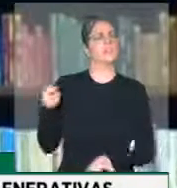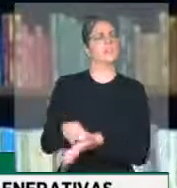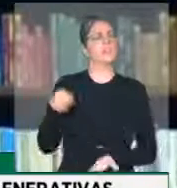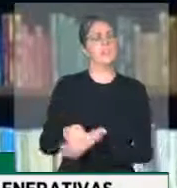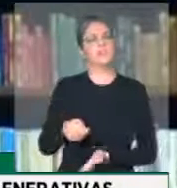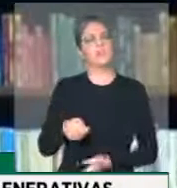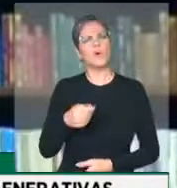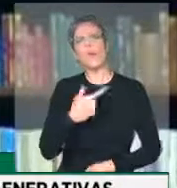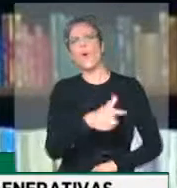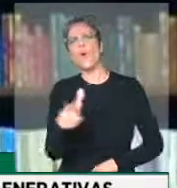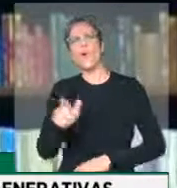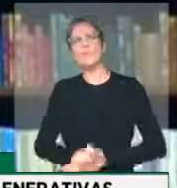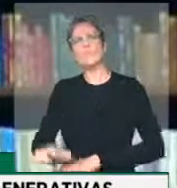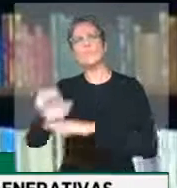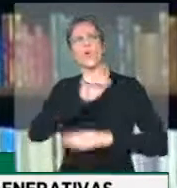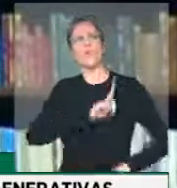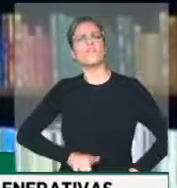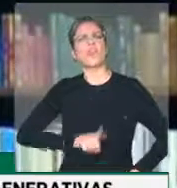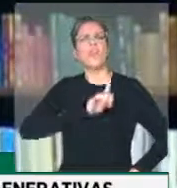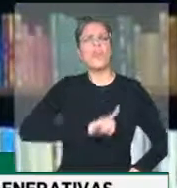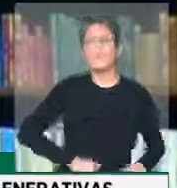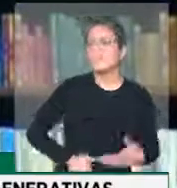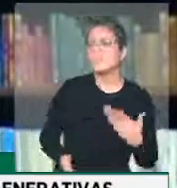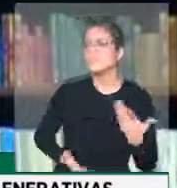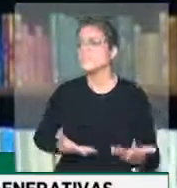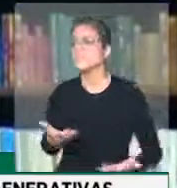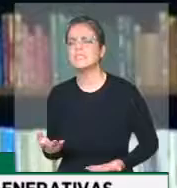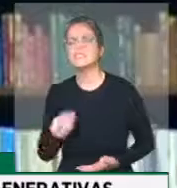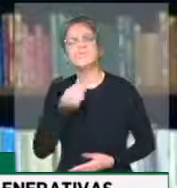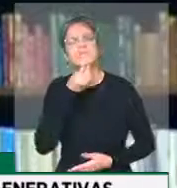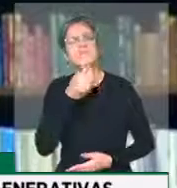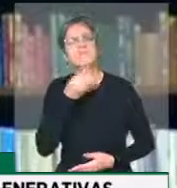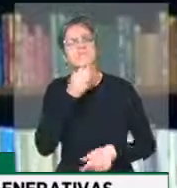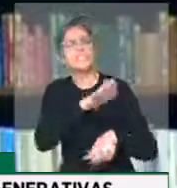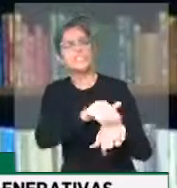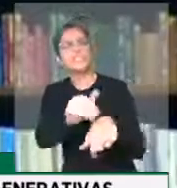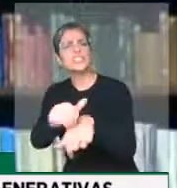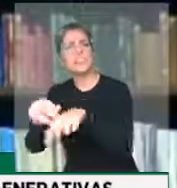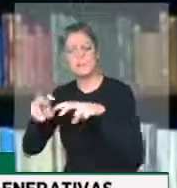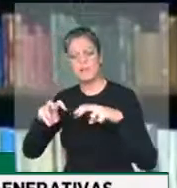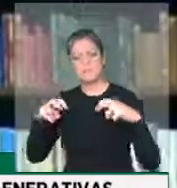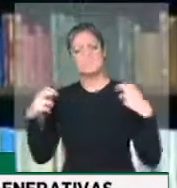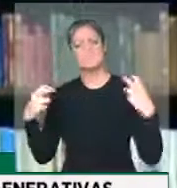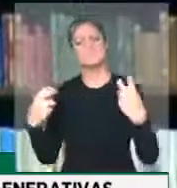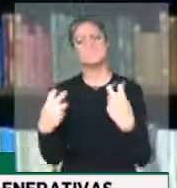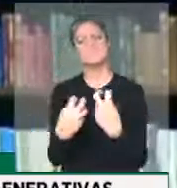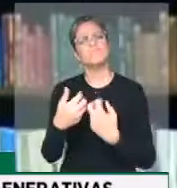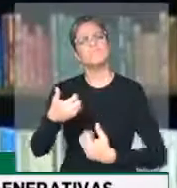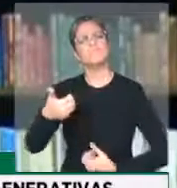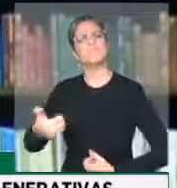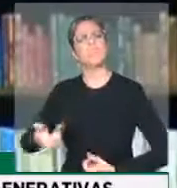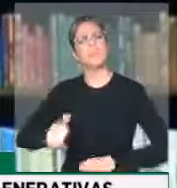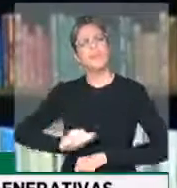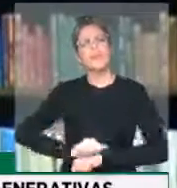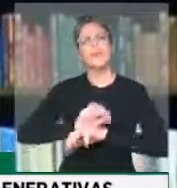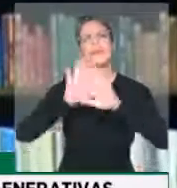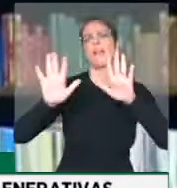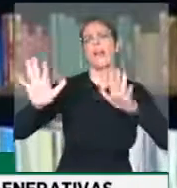Não seria hora de chamá-los para a mesa? Olho no olho, um diálogo franco,